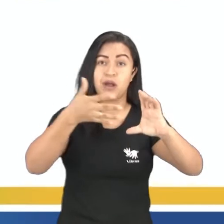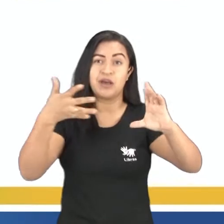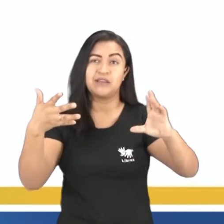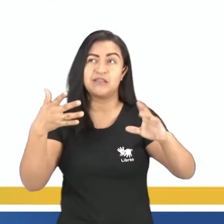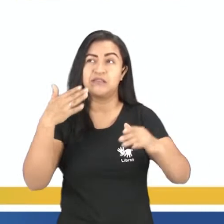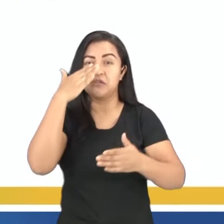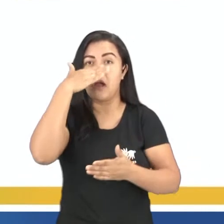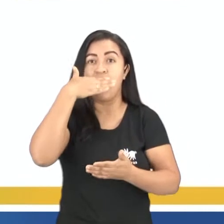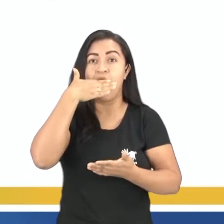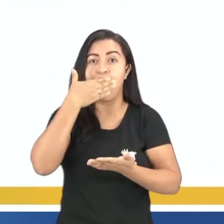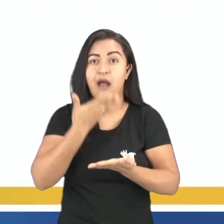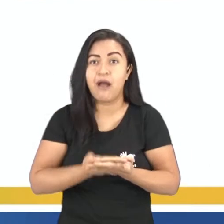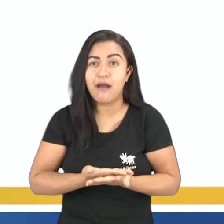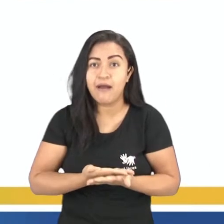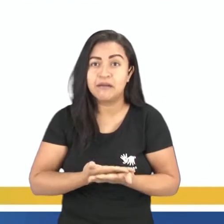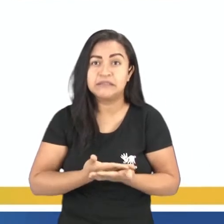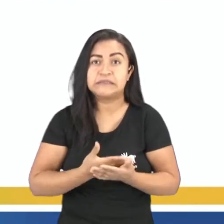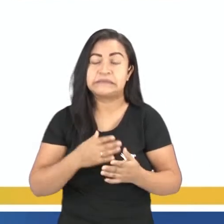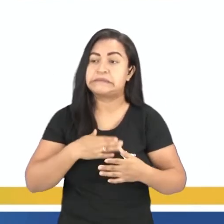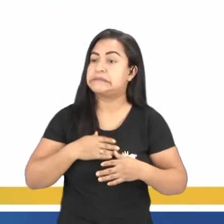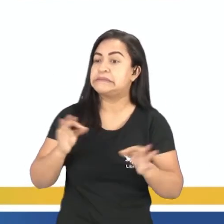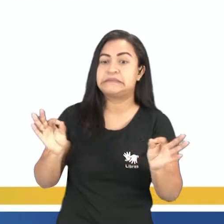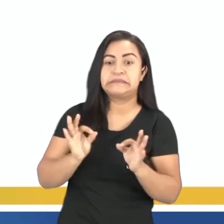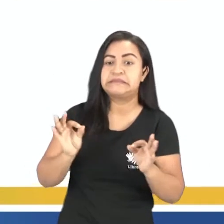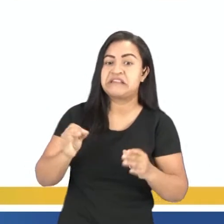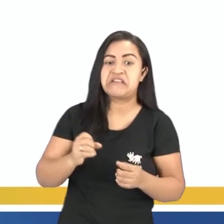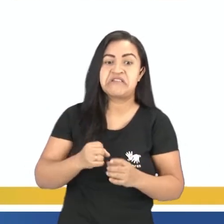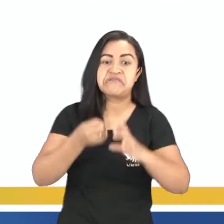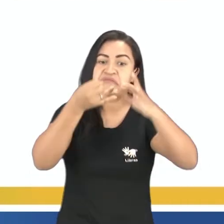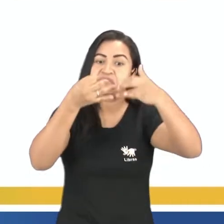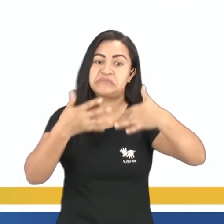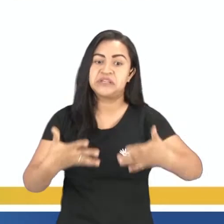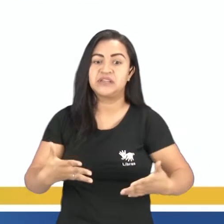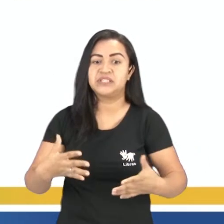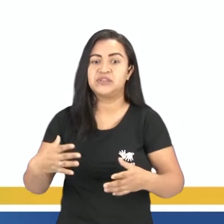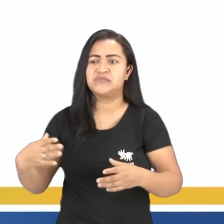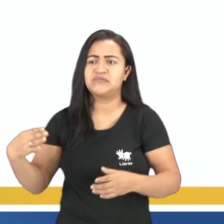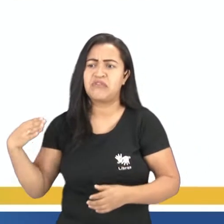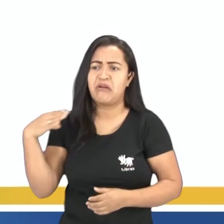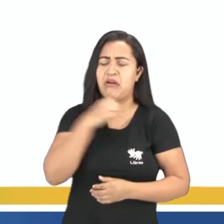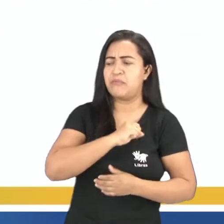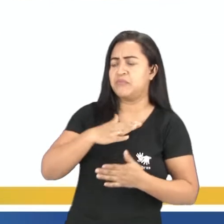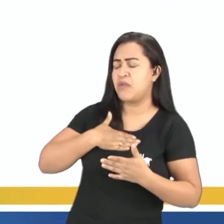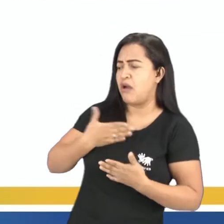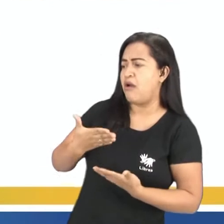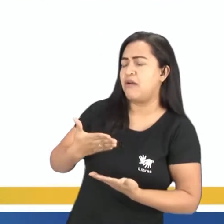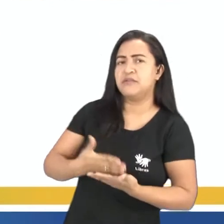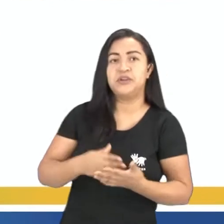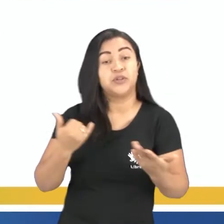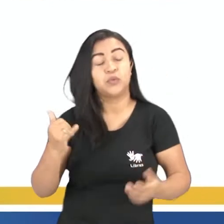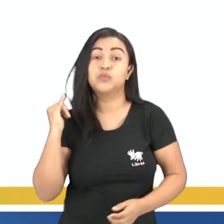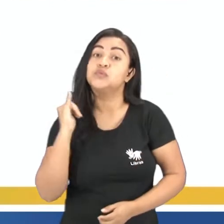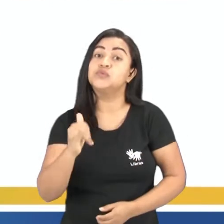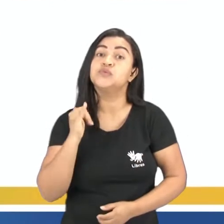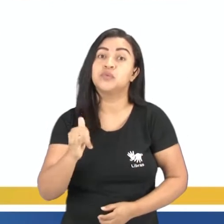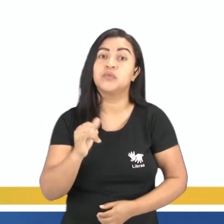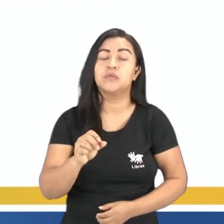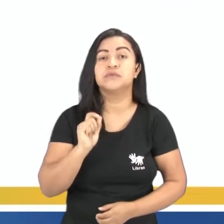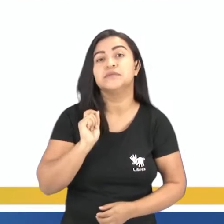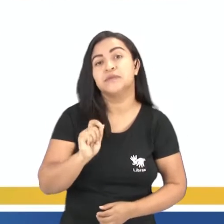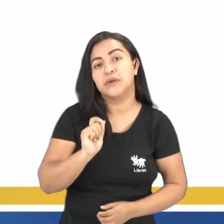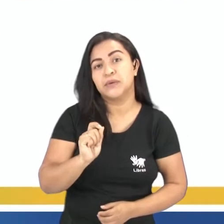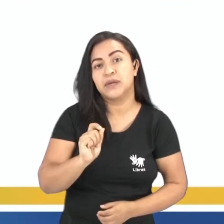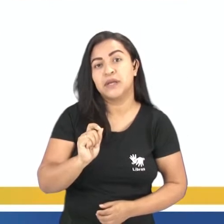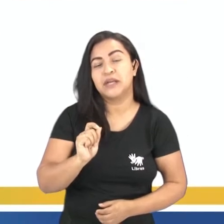sem que haja qualquer preparação ou explicação para isso. Então, os contos fantásticos são esses que